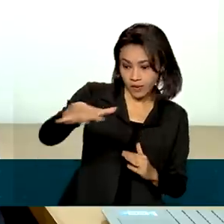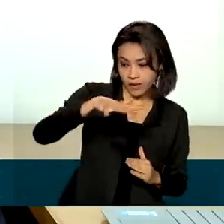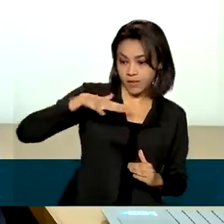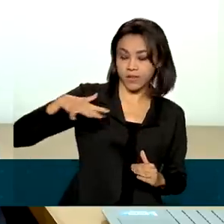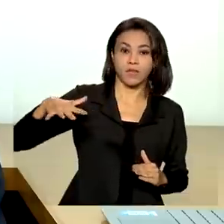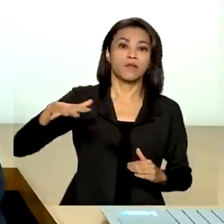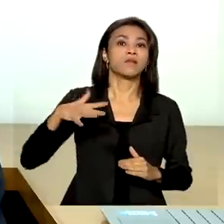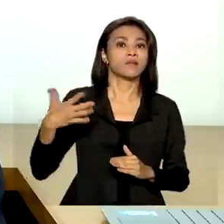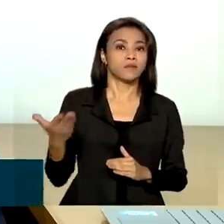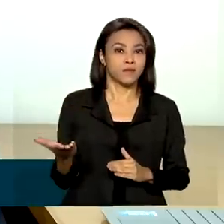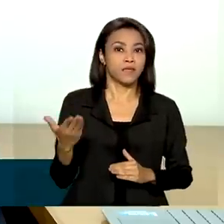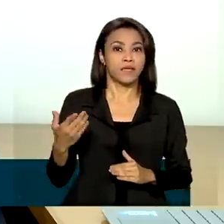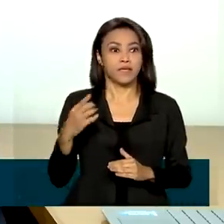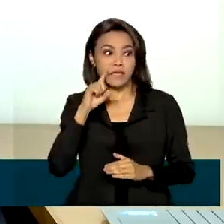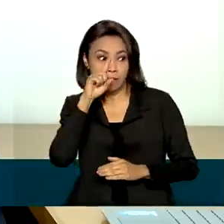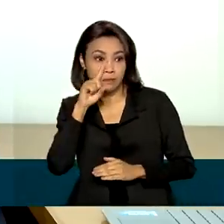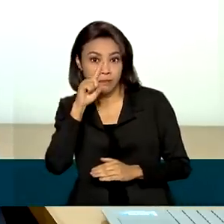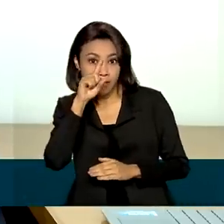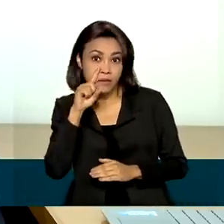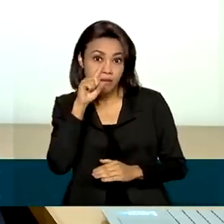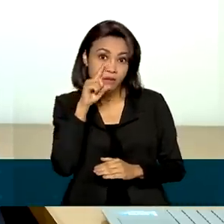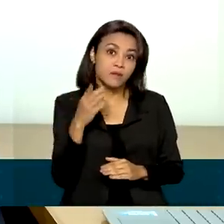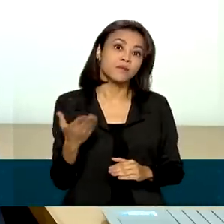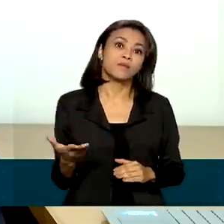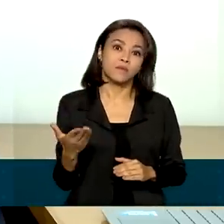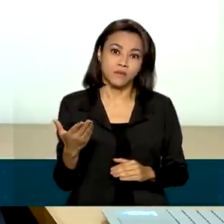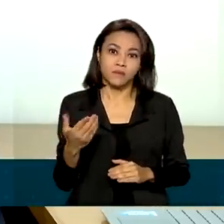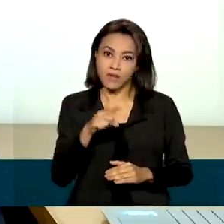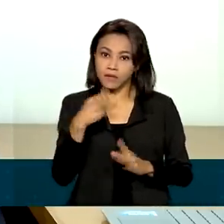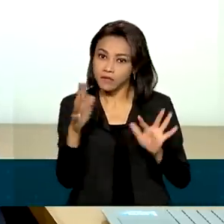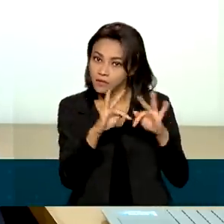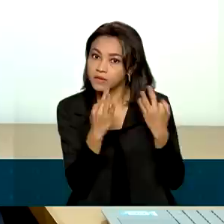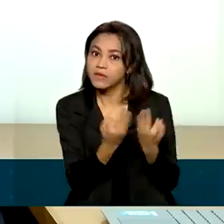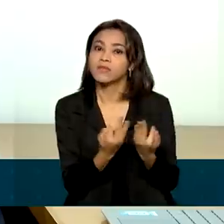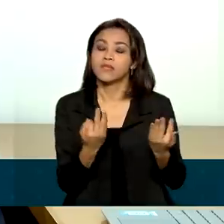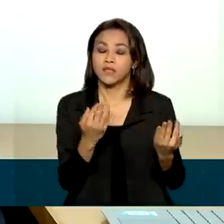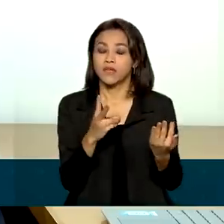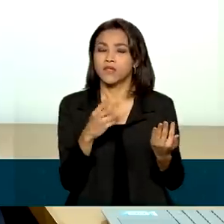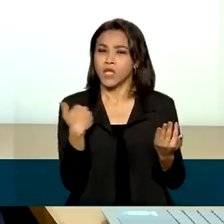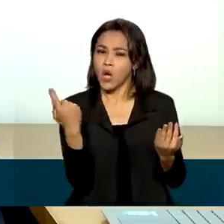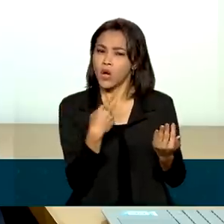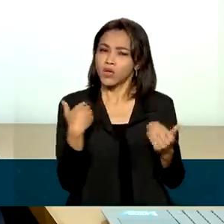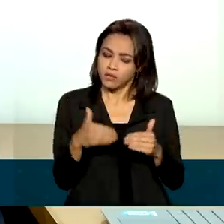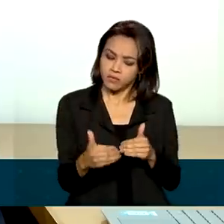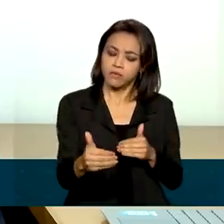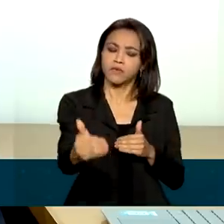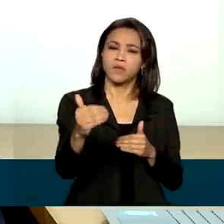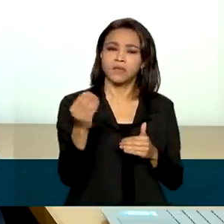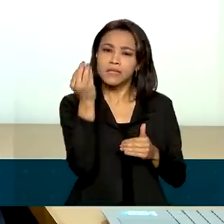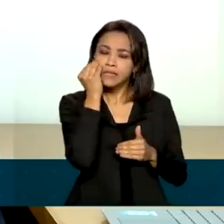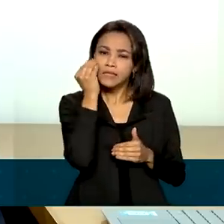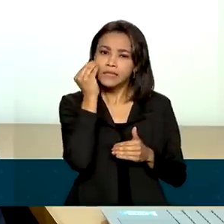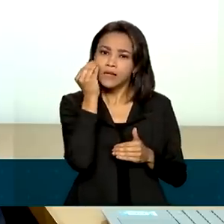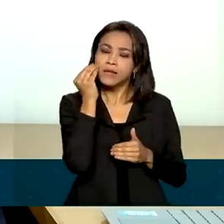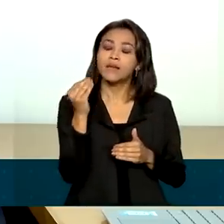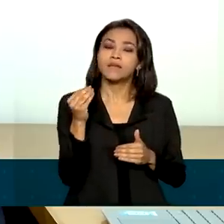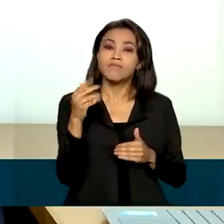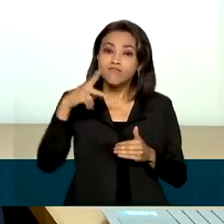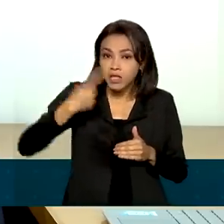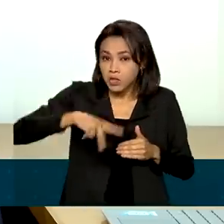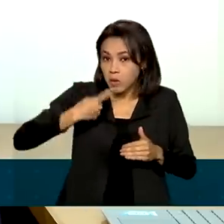a algum tipo de risco imediato, tentaremos, dentro das nossas capacidades,